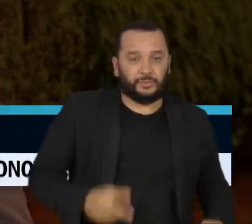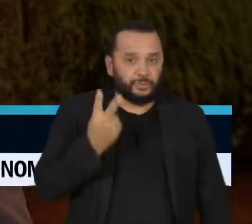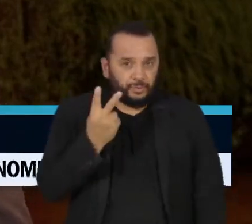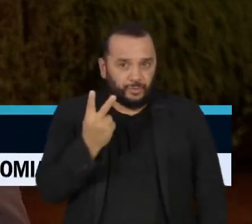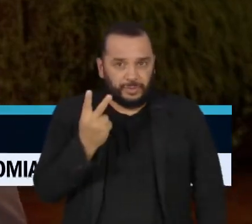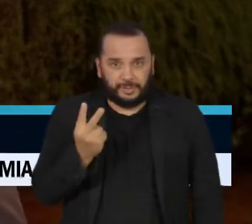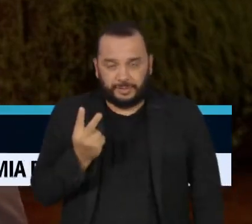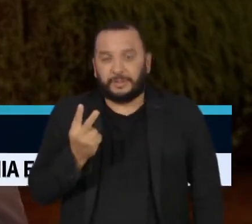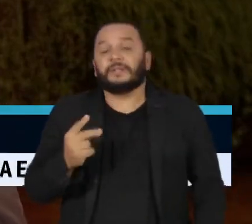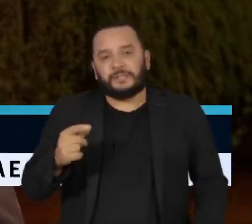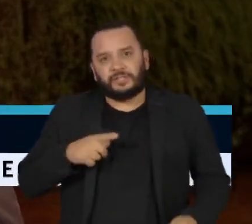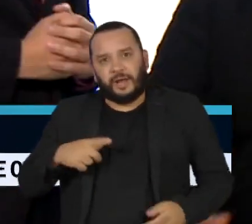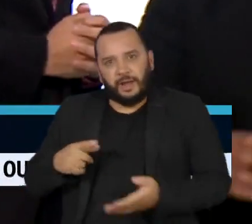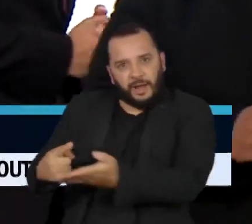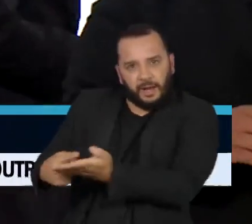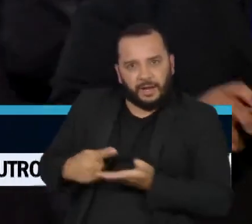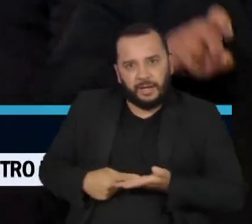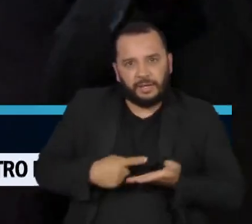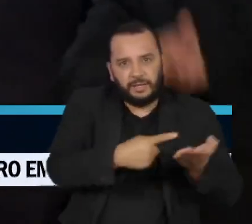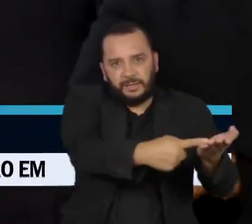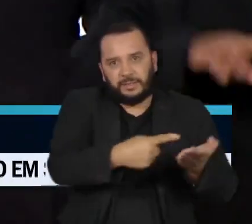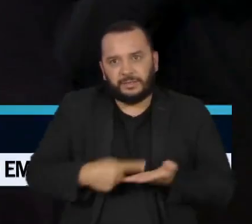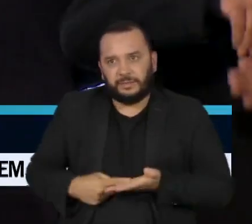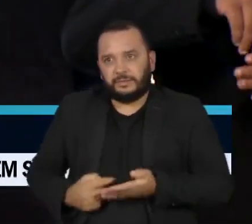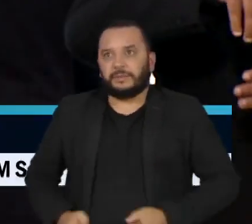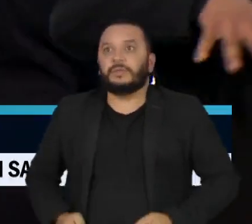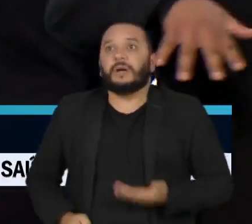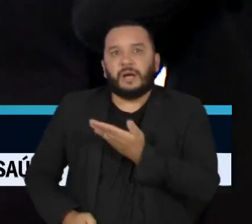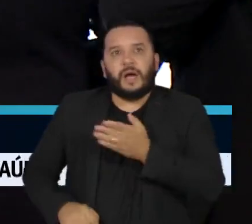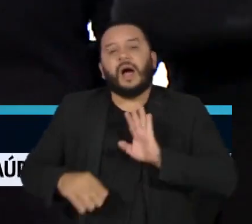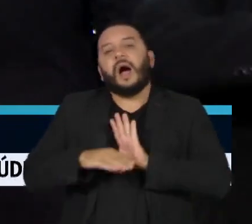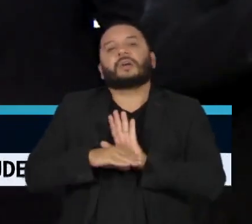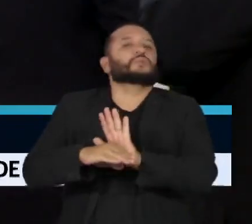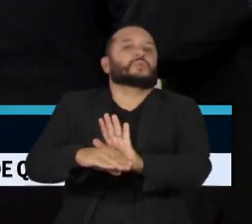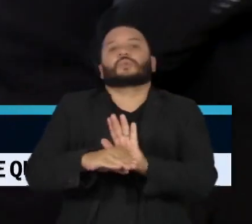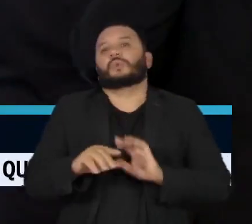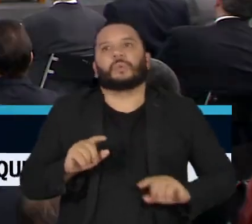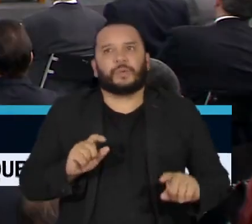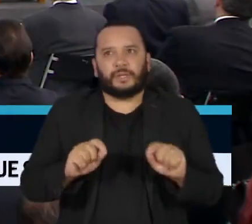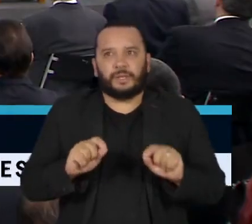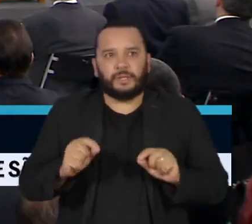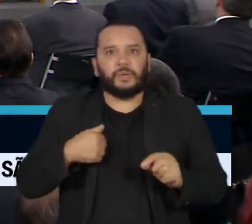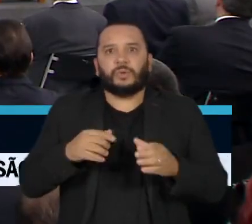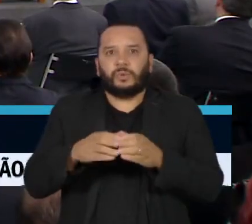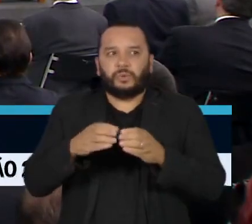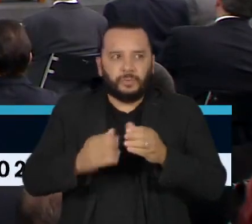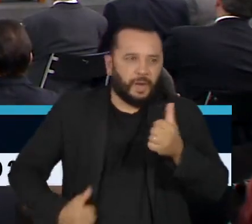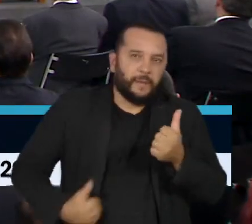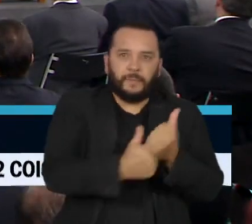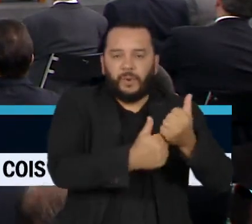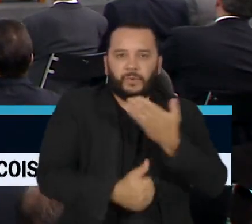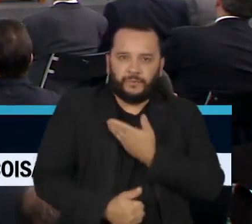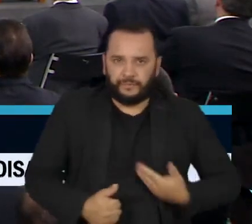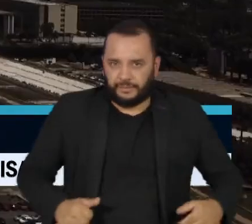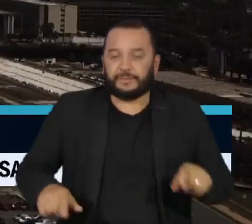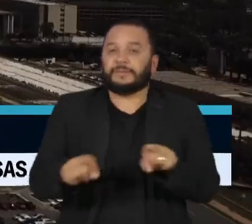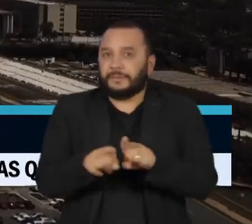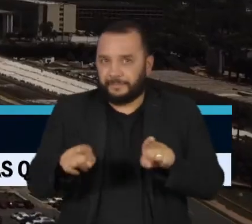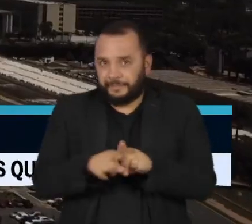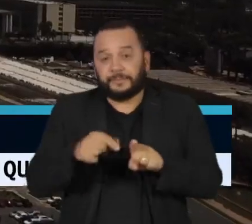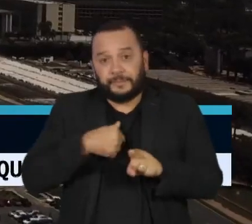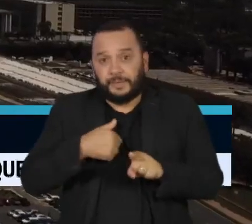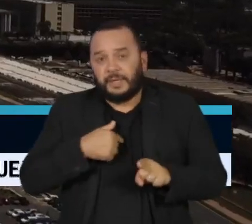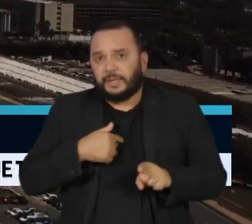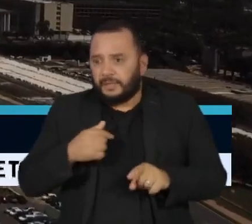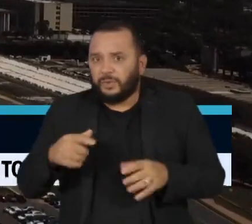trabalhar como um articulador. A expectativa é que ele ajude a manter a coesão entre a frente ampla de apoio ao governo, facilite as conversas com a